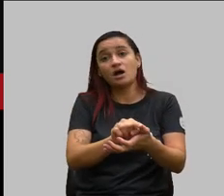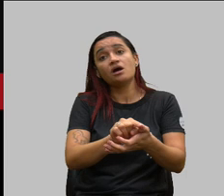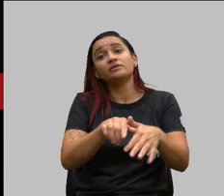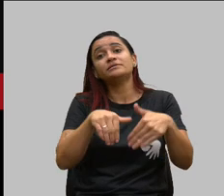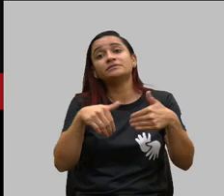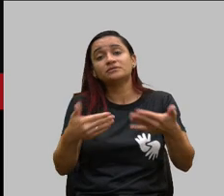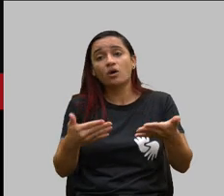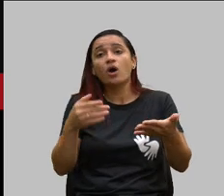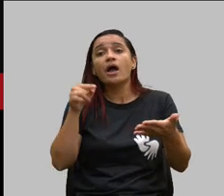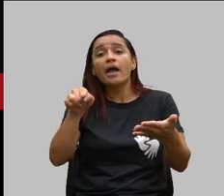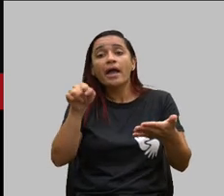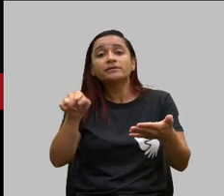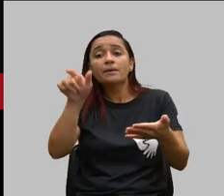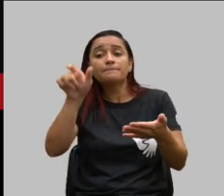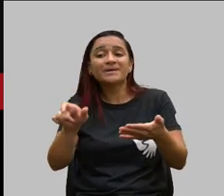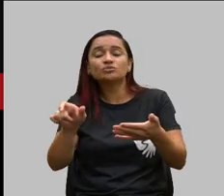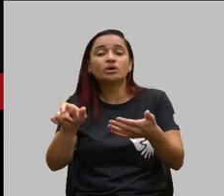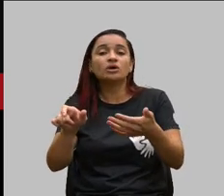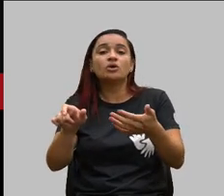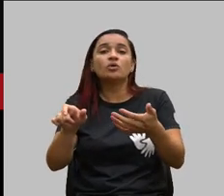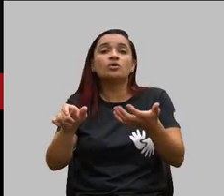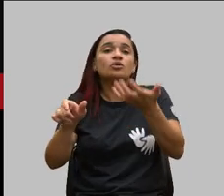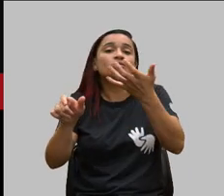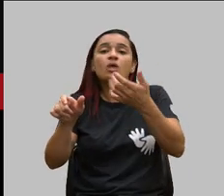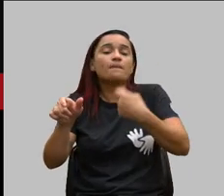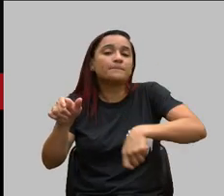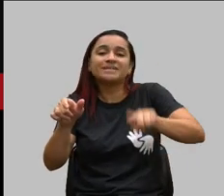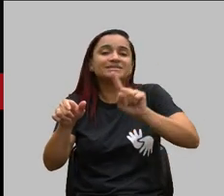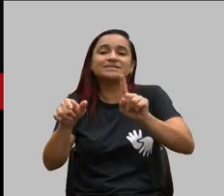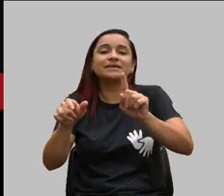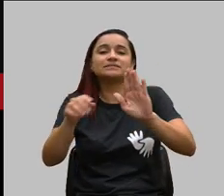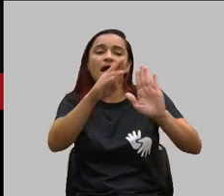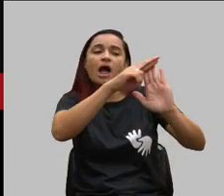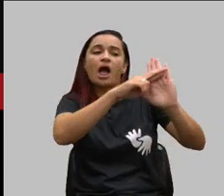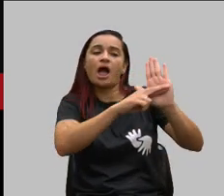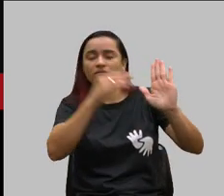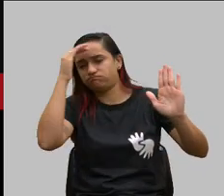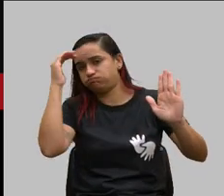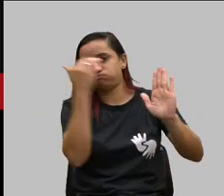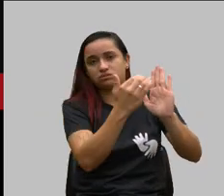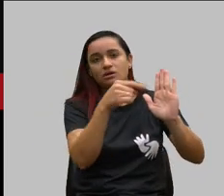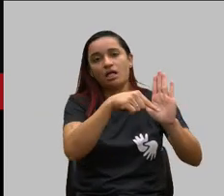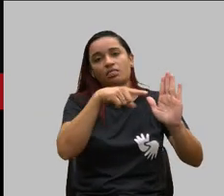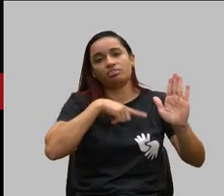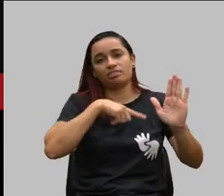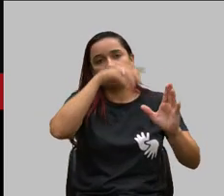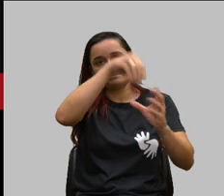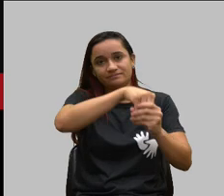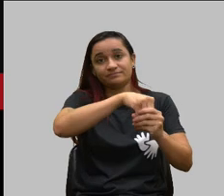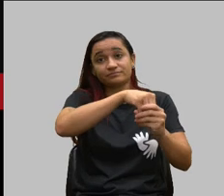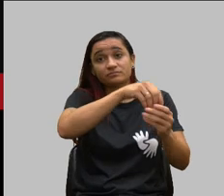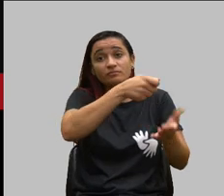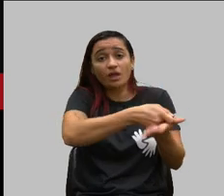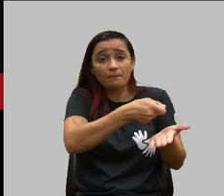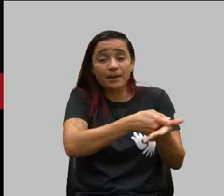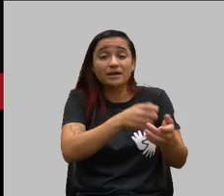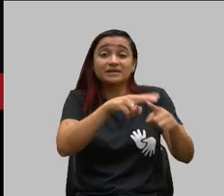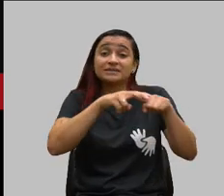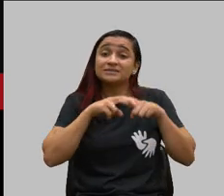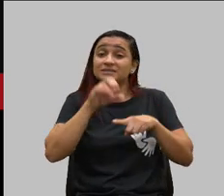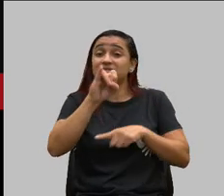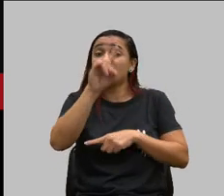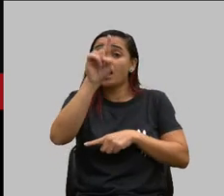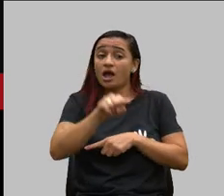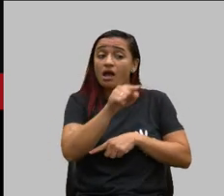ele sequer precisa cumprir os requisitos que normalmente a gente tem na portabilidade quando o beneficiário deseja